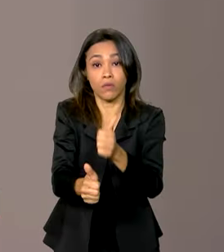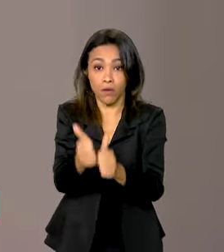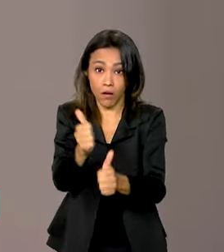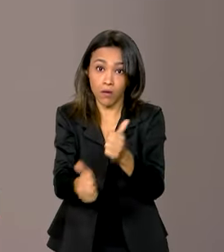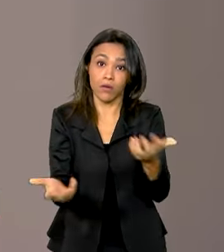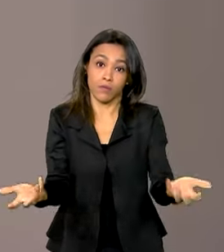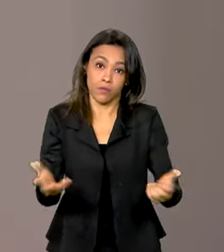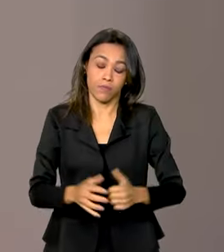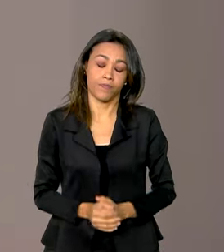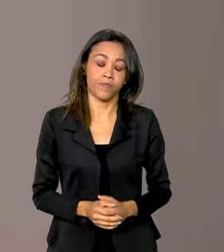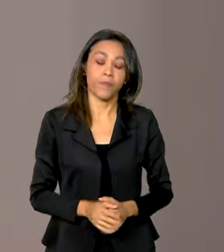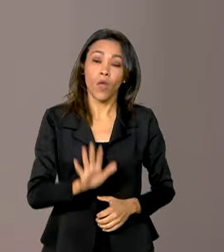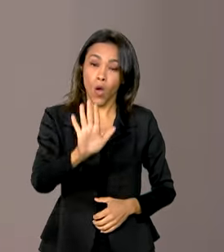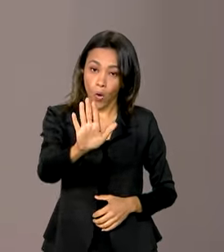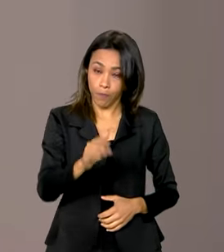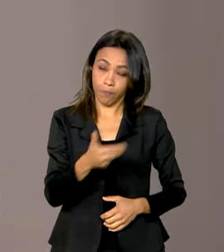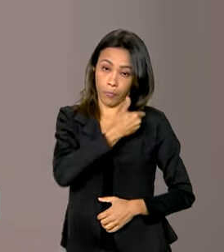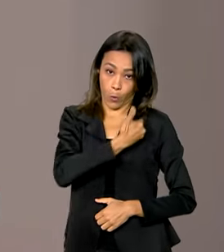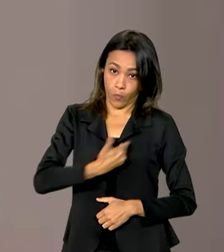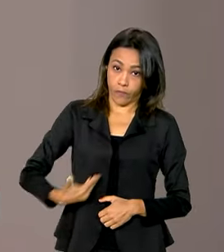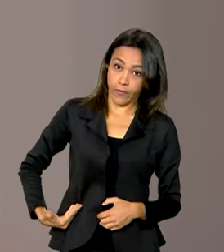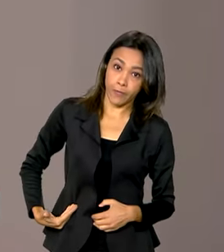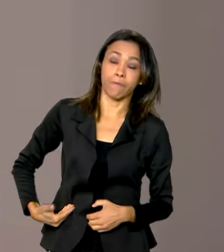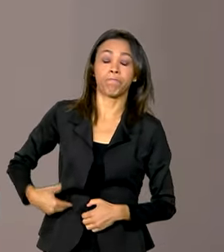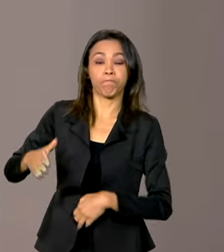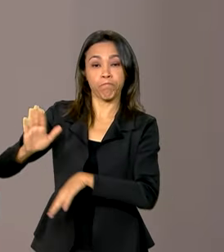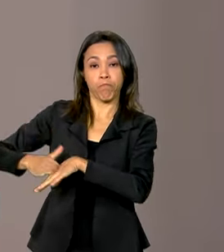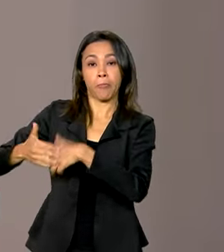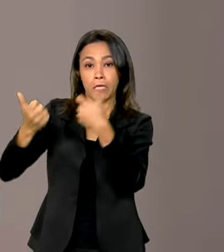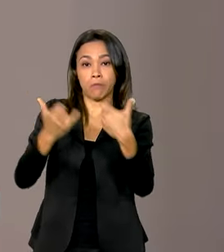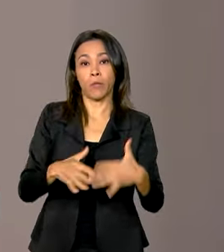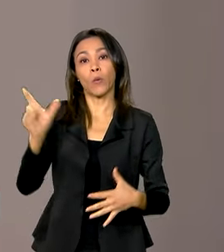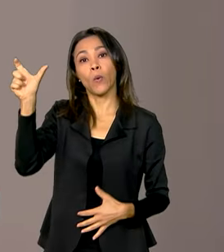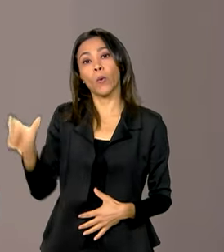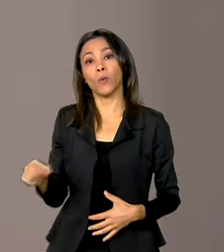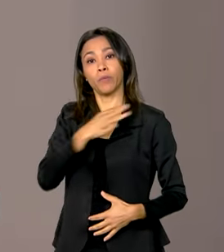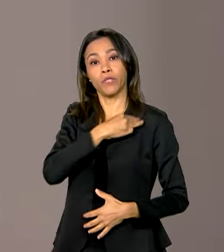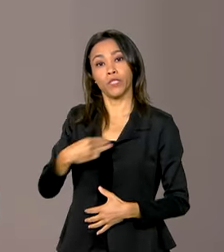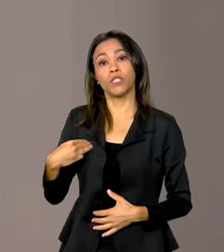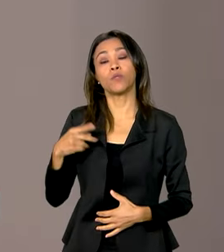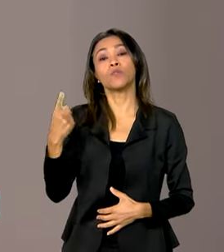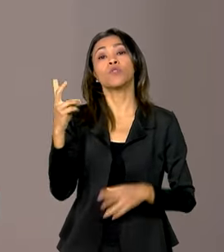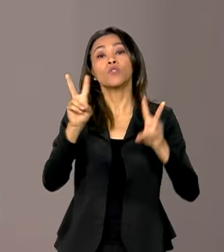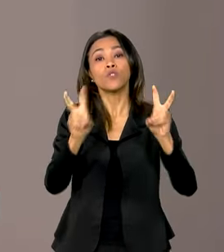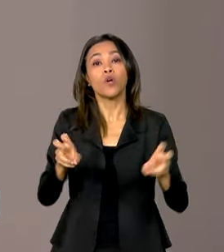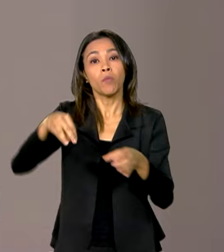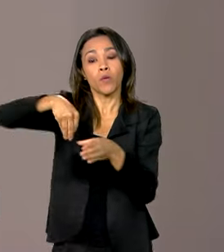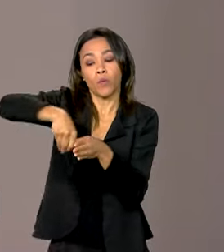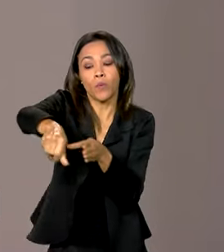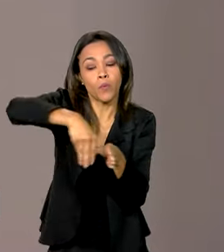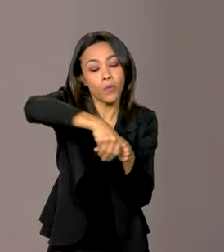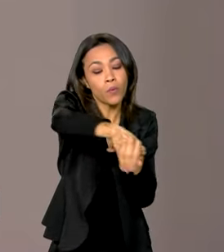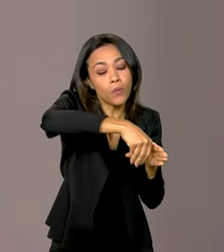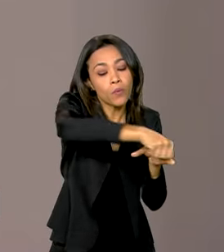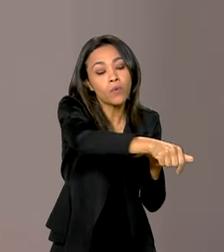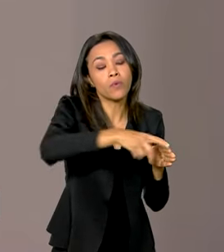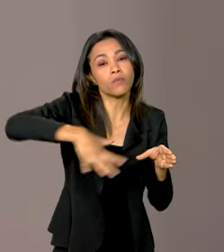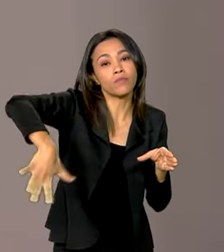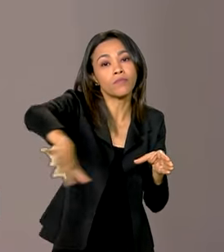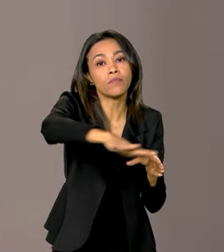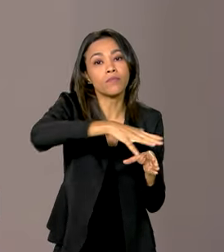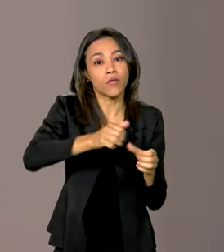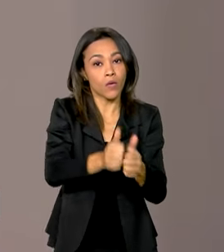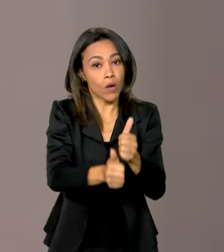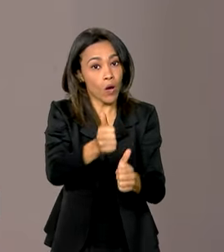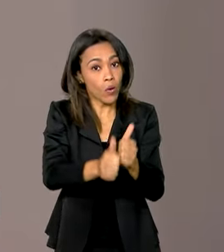Olha, o governo pretende agora, segundo o ministro Fávaro, ampliar o cultivo do produto, mas além de alavancar a produção